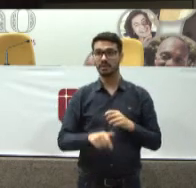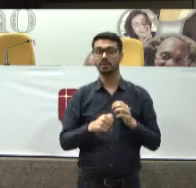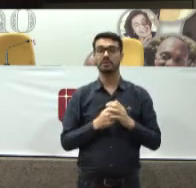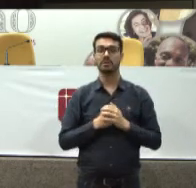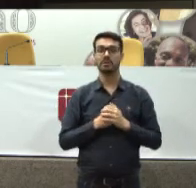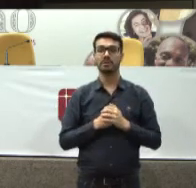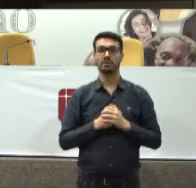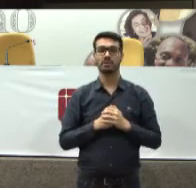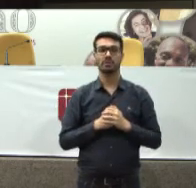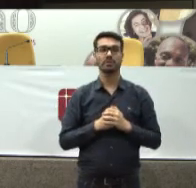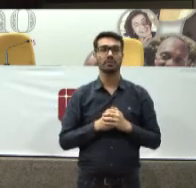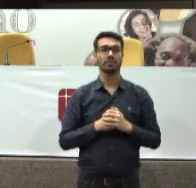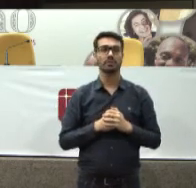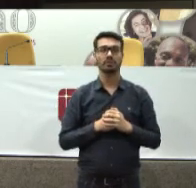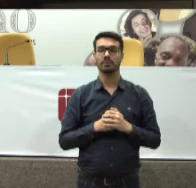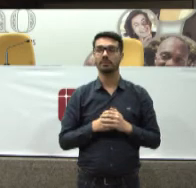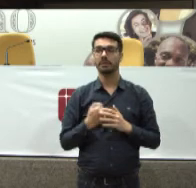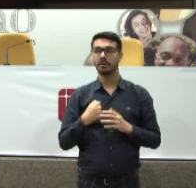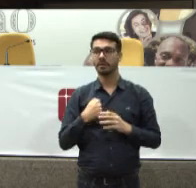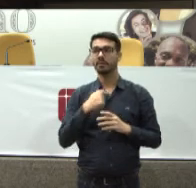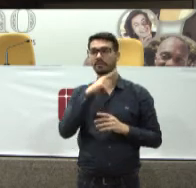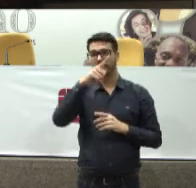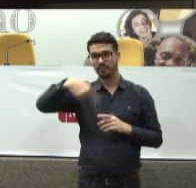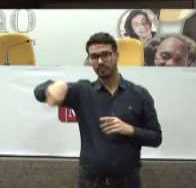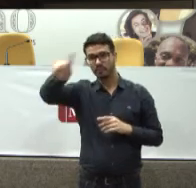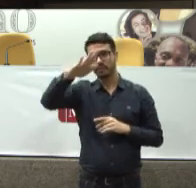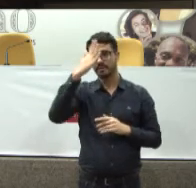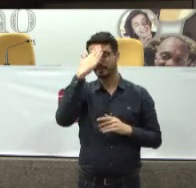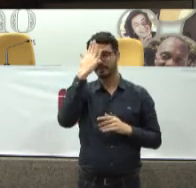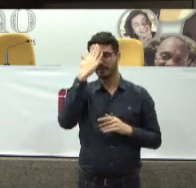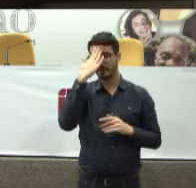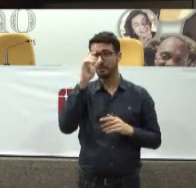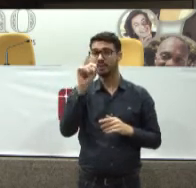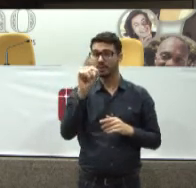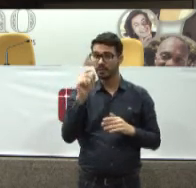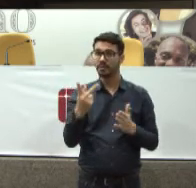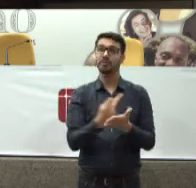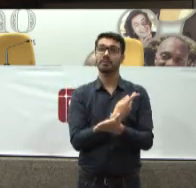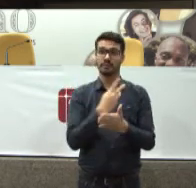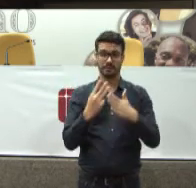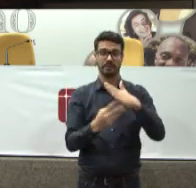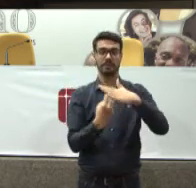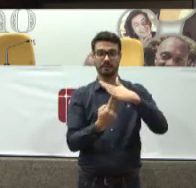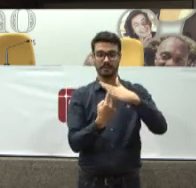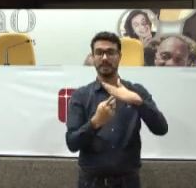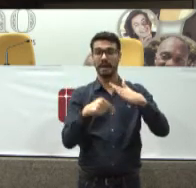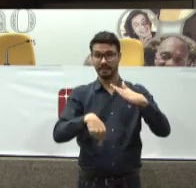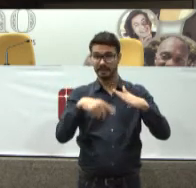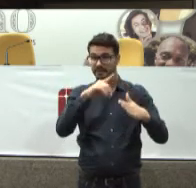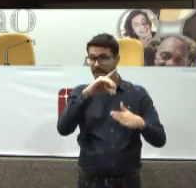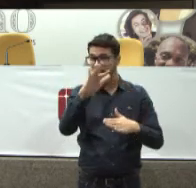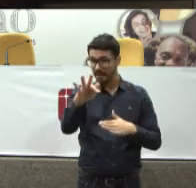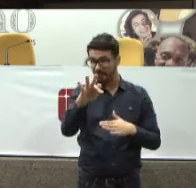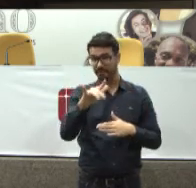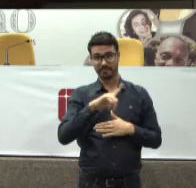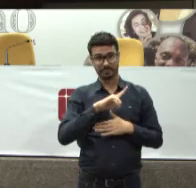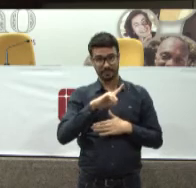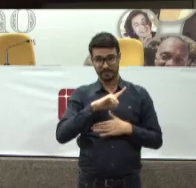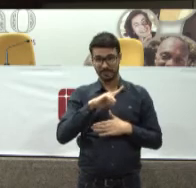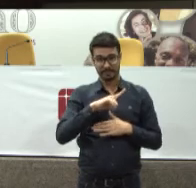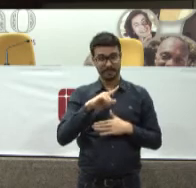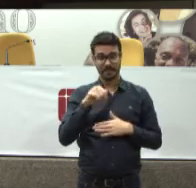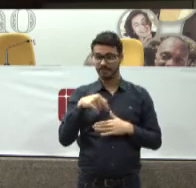políticas públicas E o SUS Conhece bem As consequências disso Em várias situações No DF Por exemplo Eu afirmo